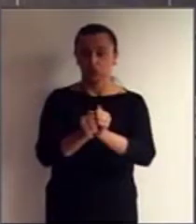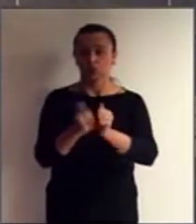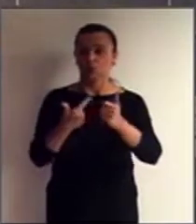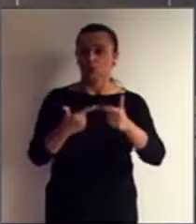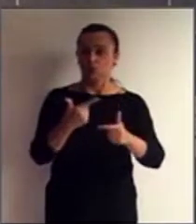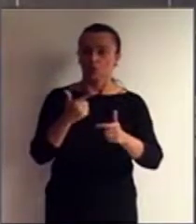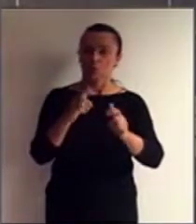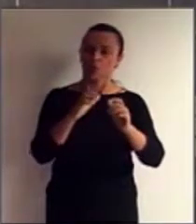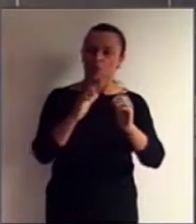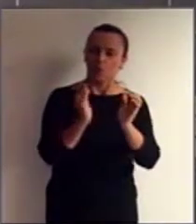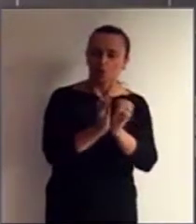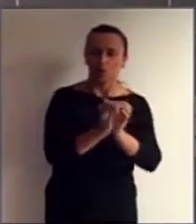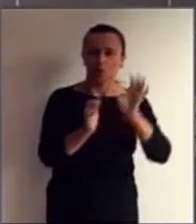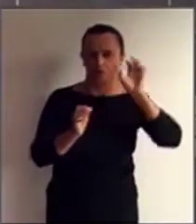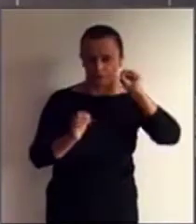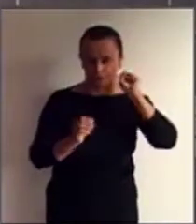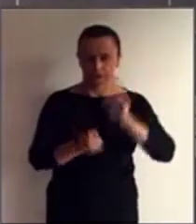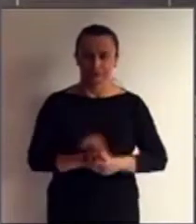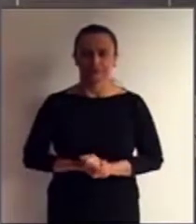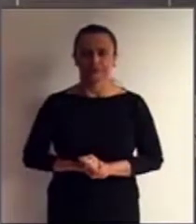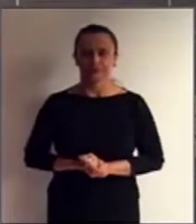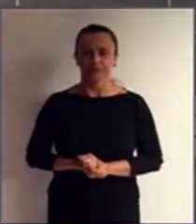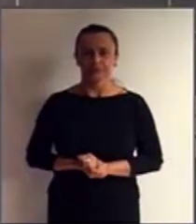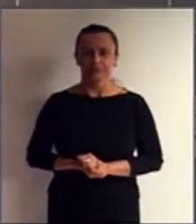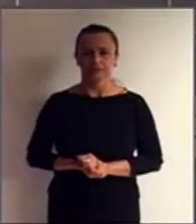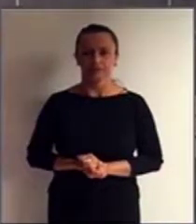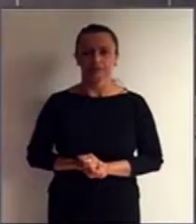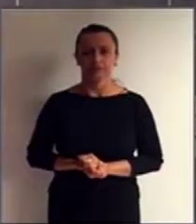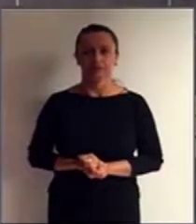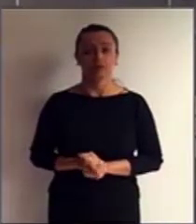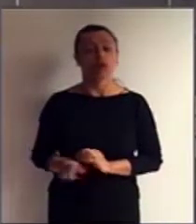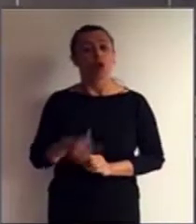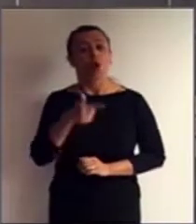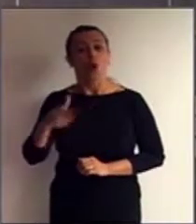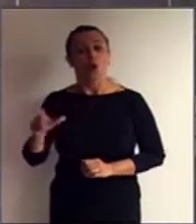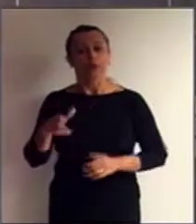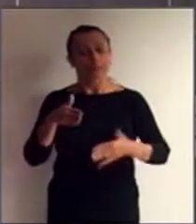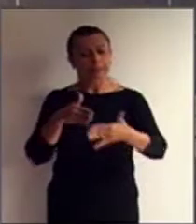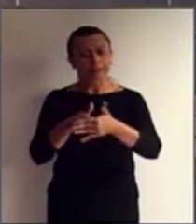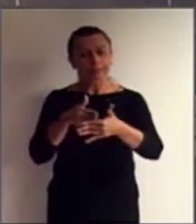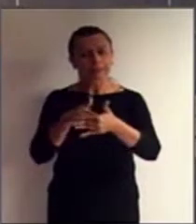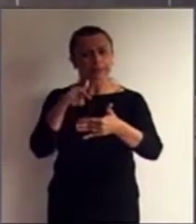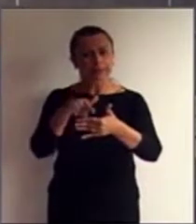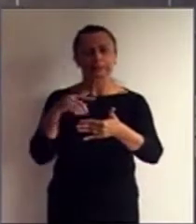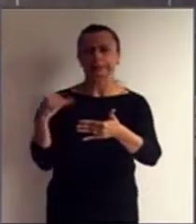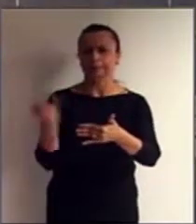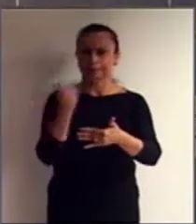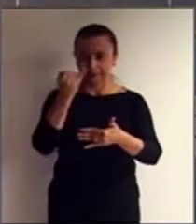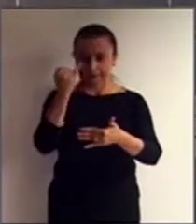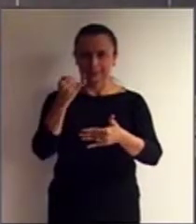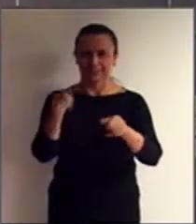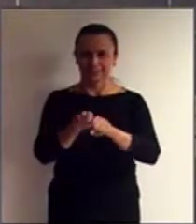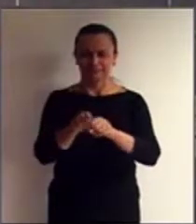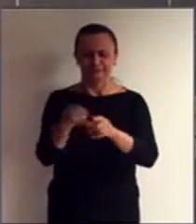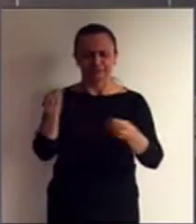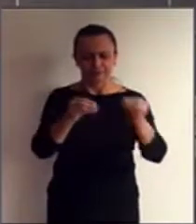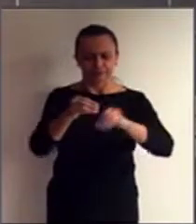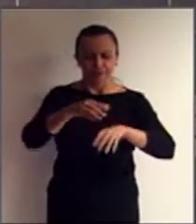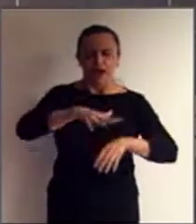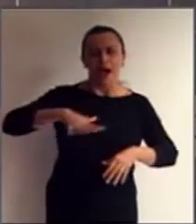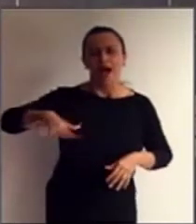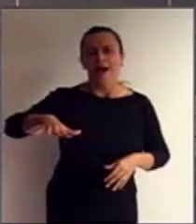ouvintes. E uma outra barreira importante que compõe esse ambiente